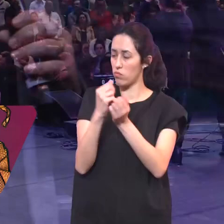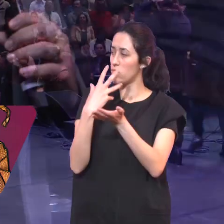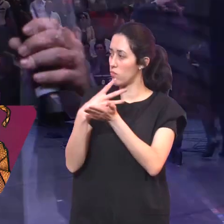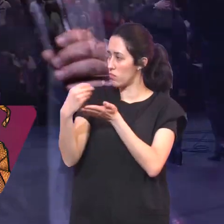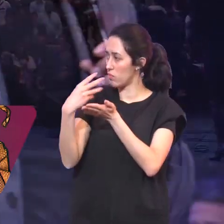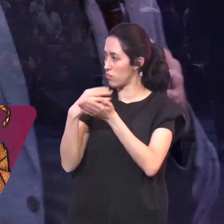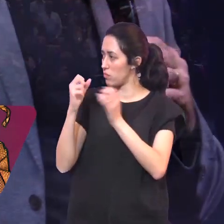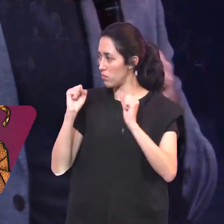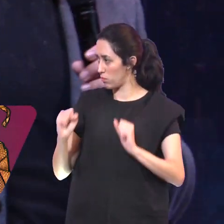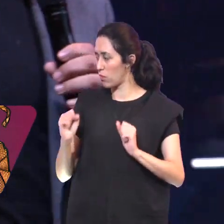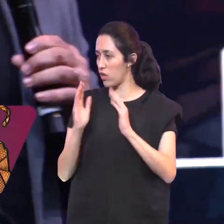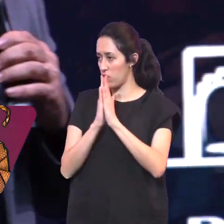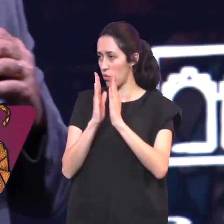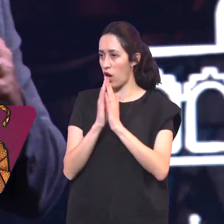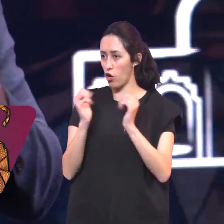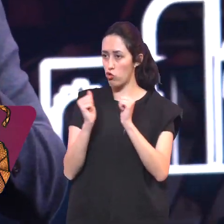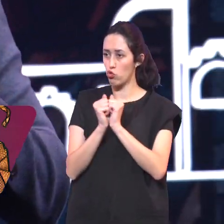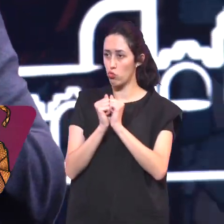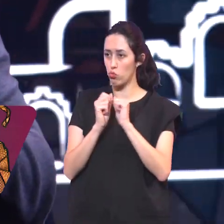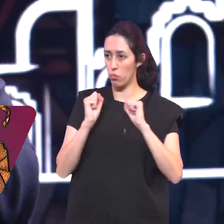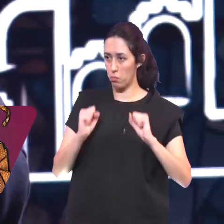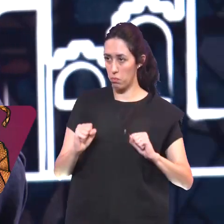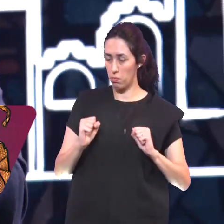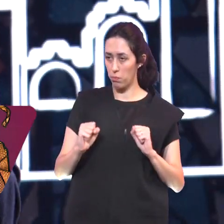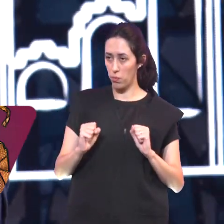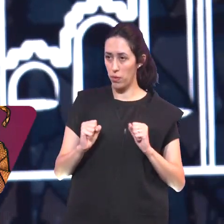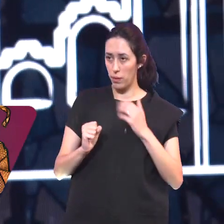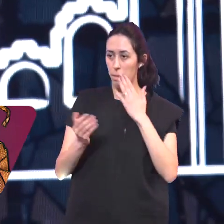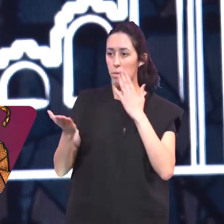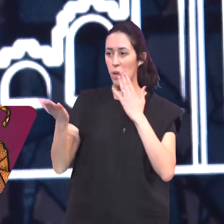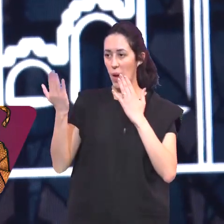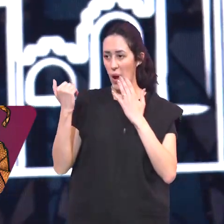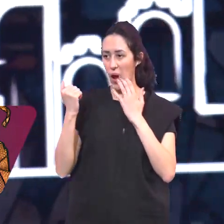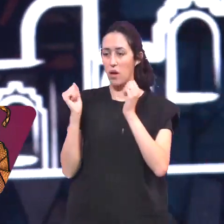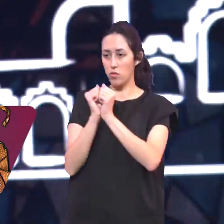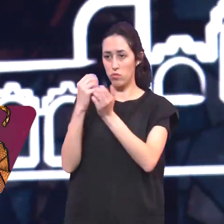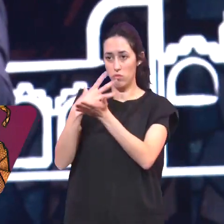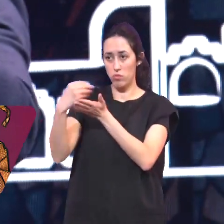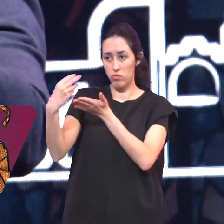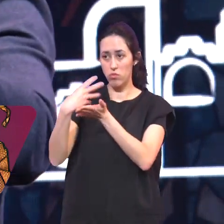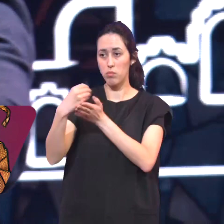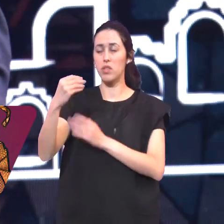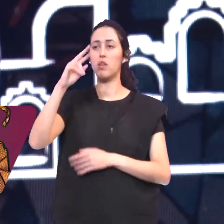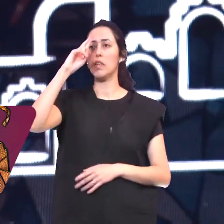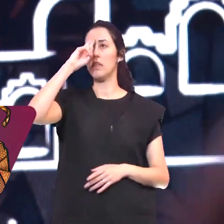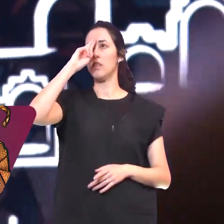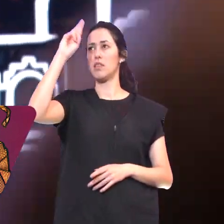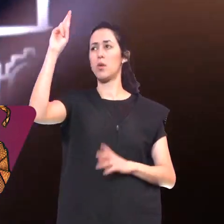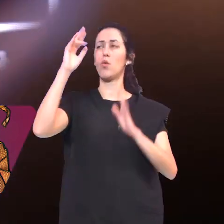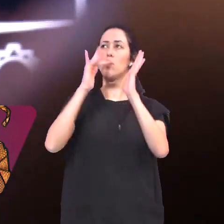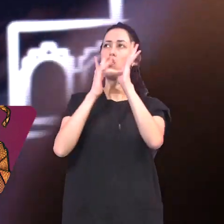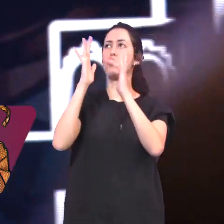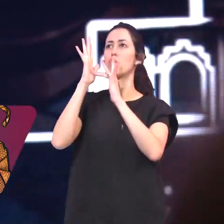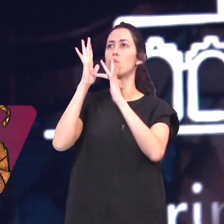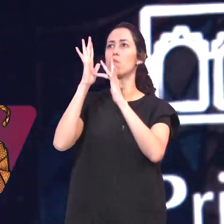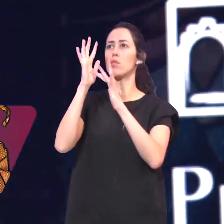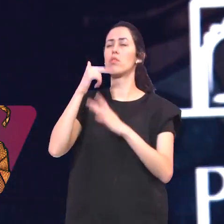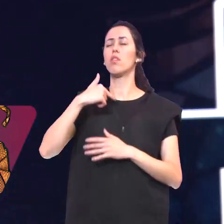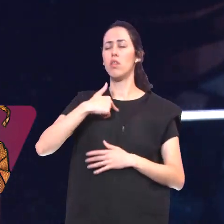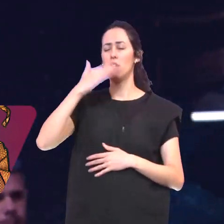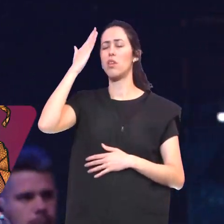Podemos orar juntos? Então vamos Diga Senhor Jesus Eu sei